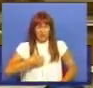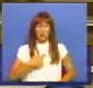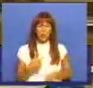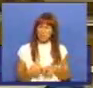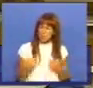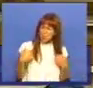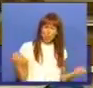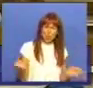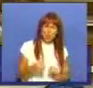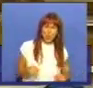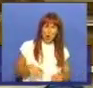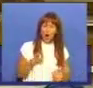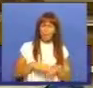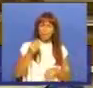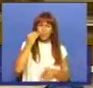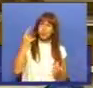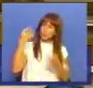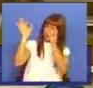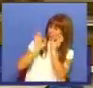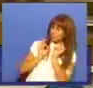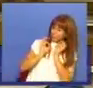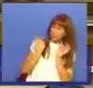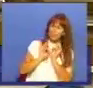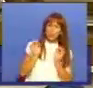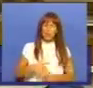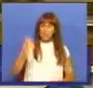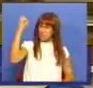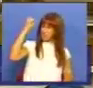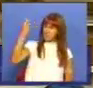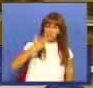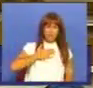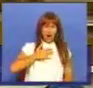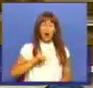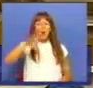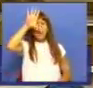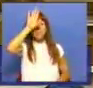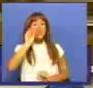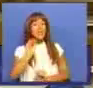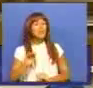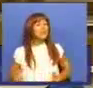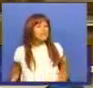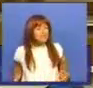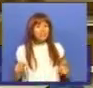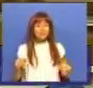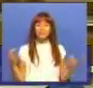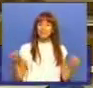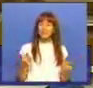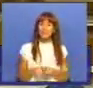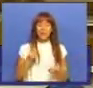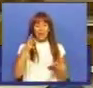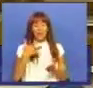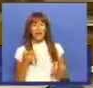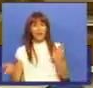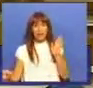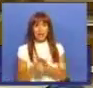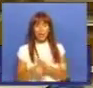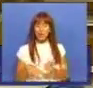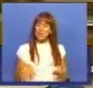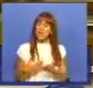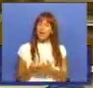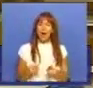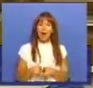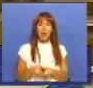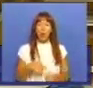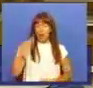desmotivadas com a forma como foram tratadas, insultadas pelo Ministério da Educação. Aliás, o decreto-lei que veio